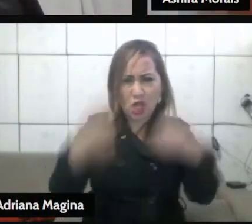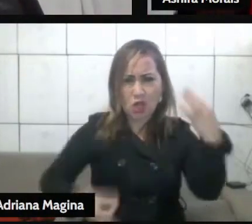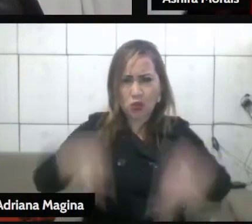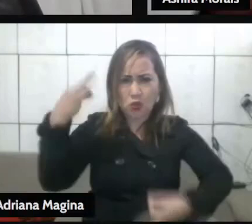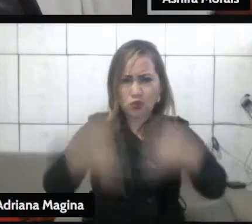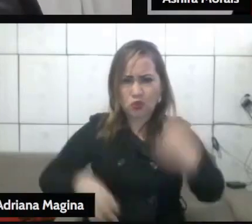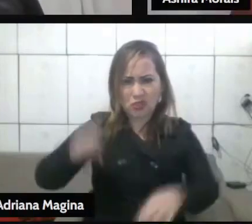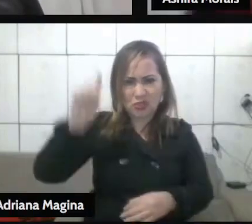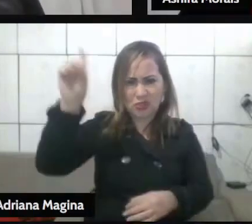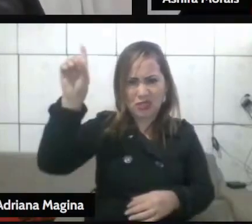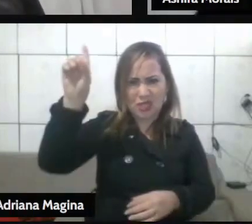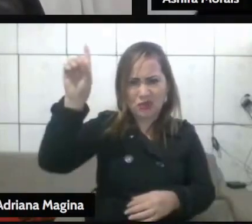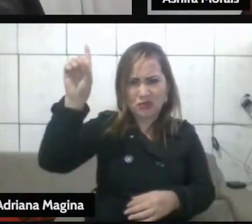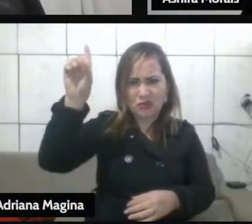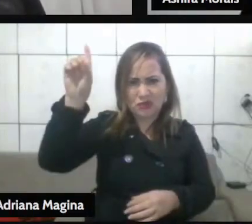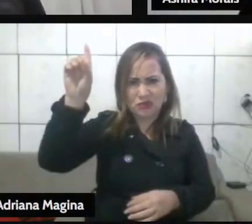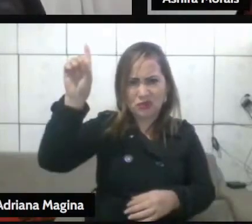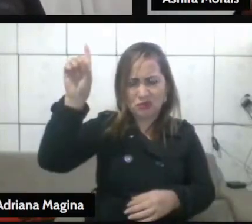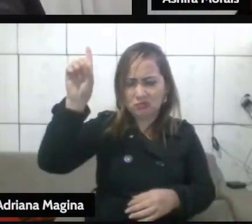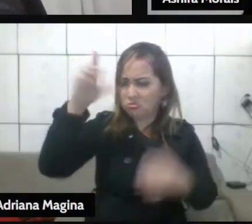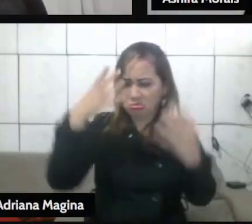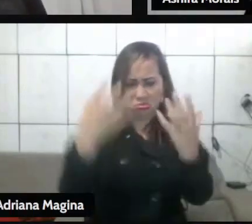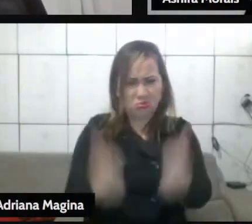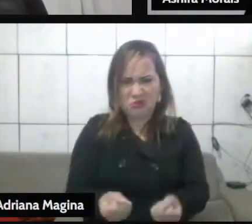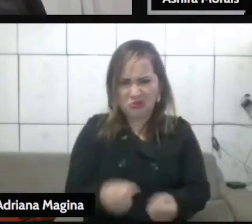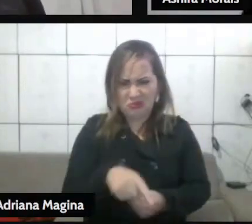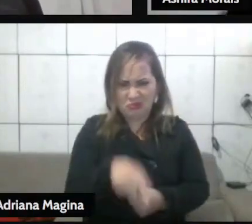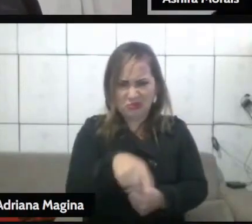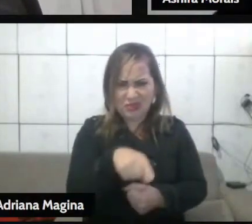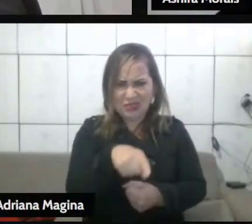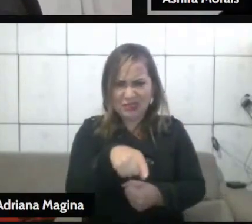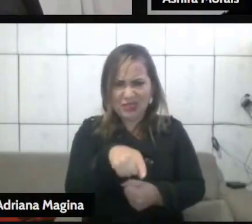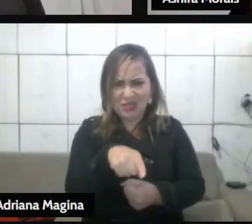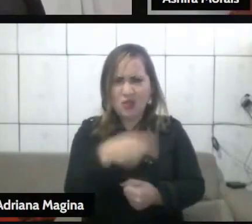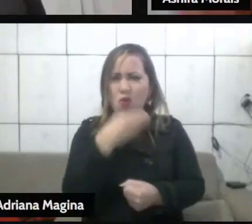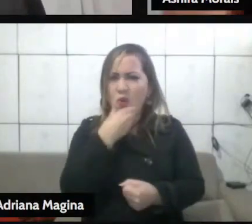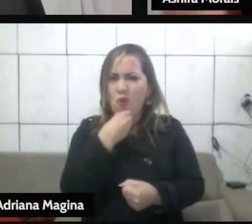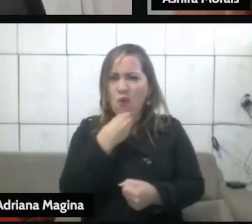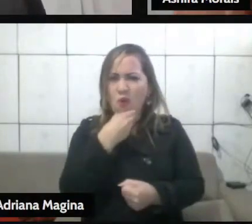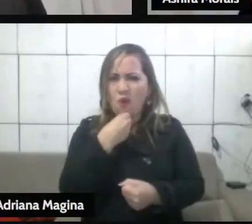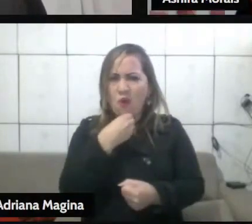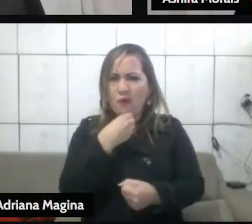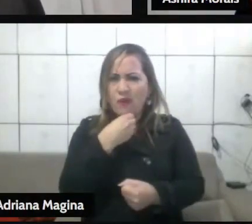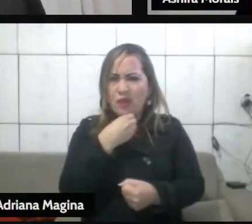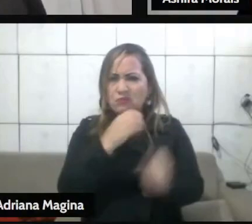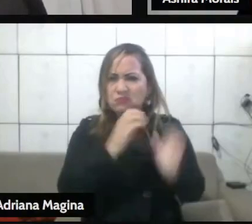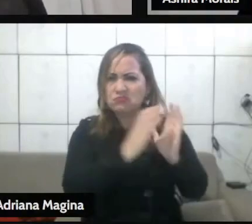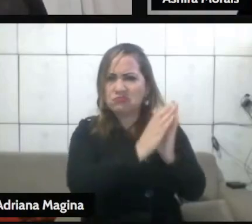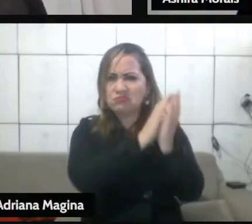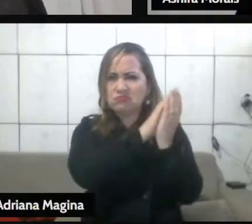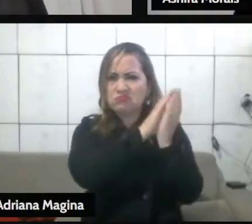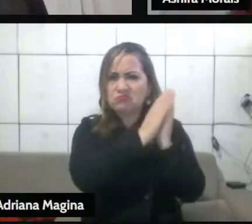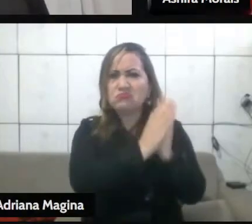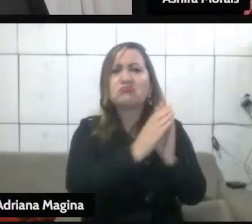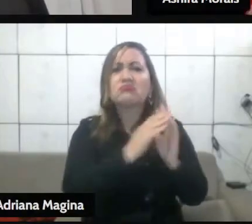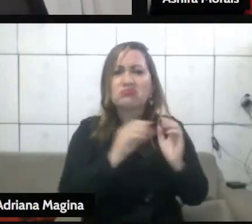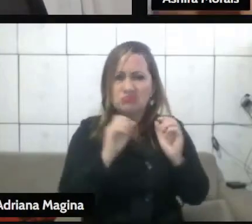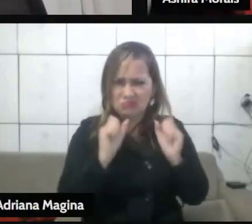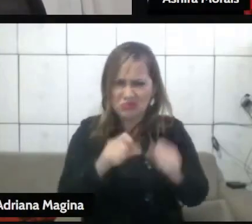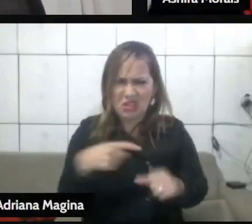esse mesmo homossexual, piedoso e probo, para passar a eternidade no inferno de fogo,